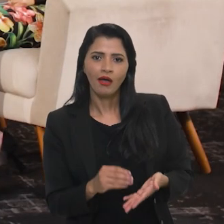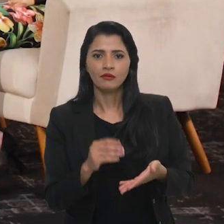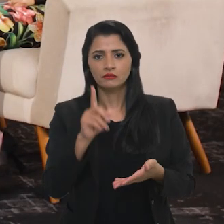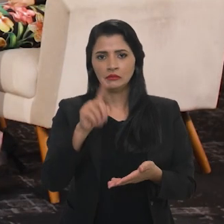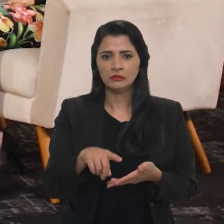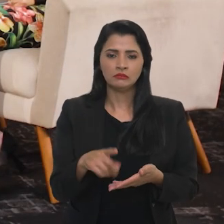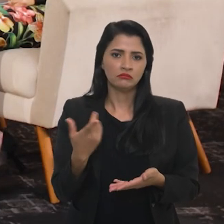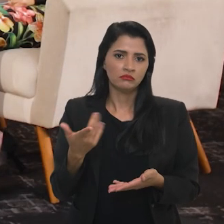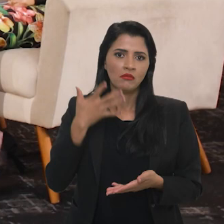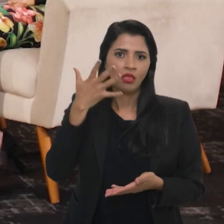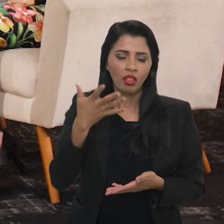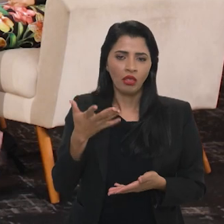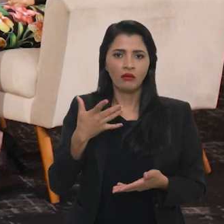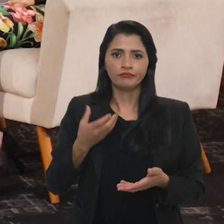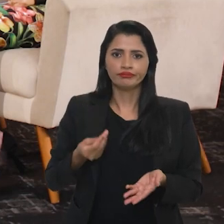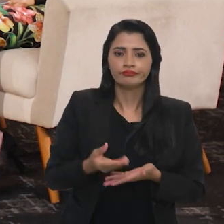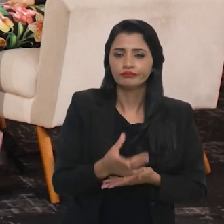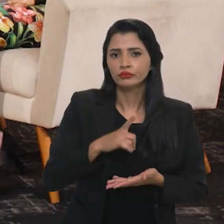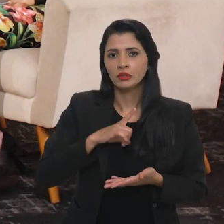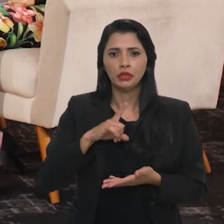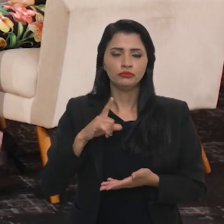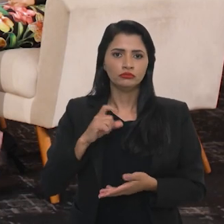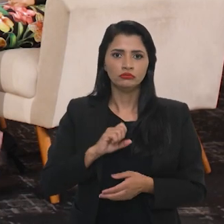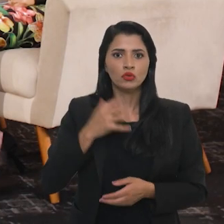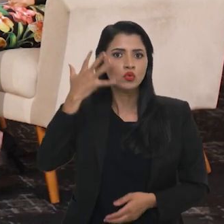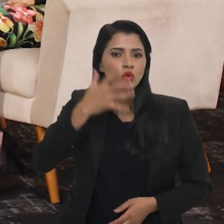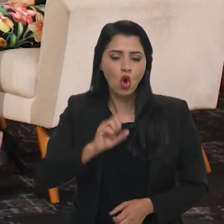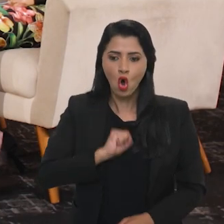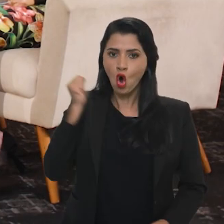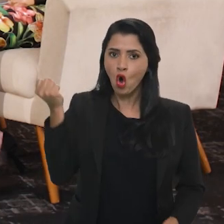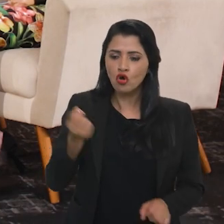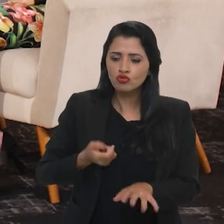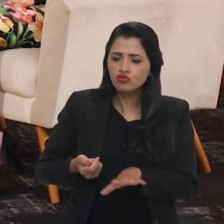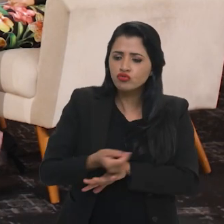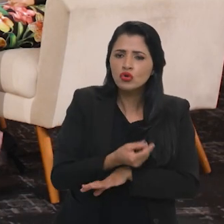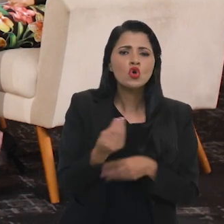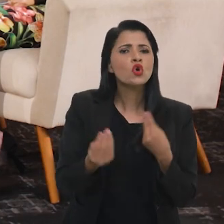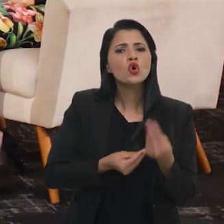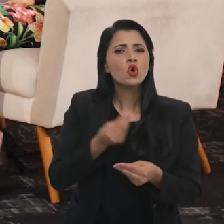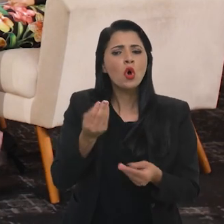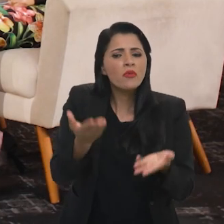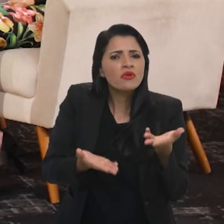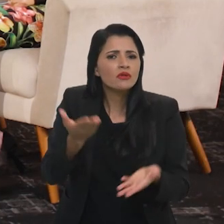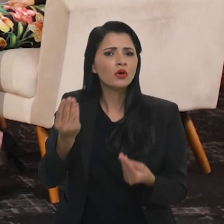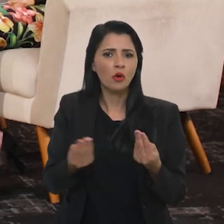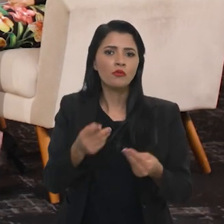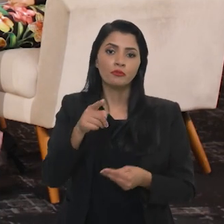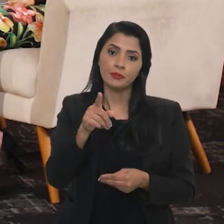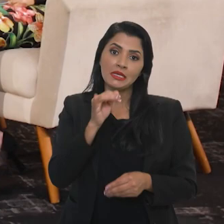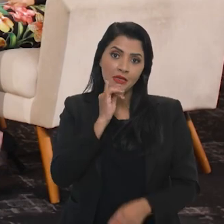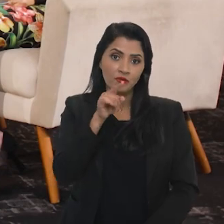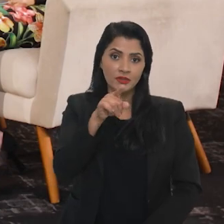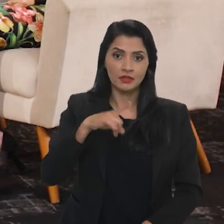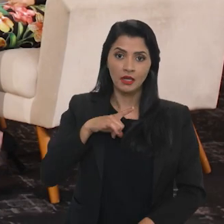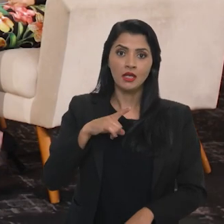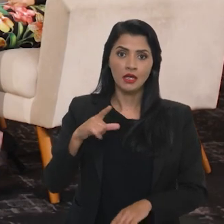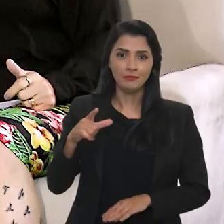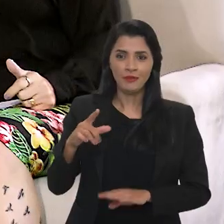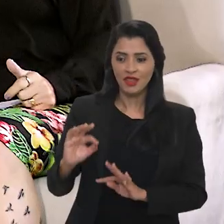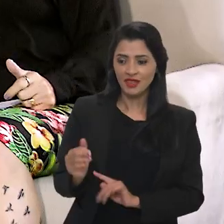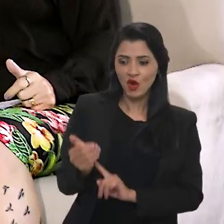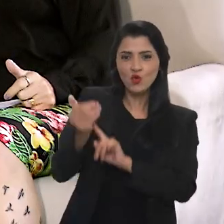discurso de ódio, fake news. Como equilibrar um pouco tudo isso? Quer dizer, você tem novas tecnologias,